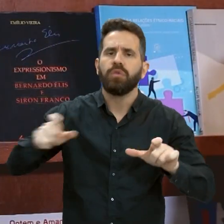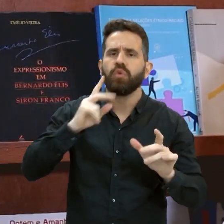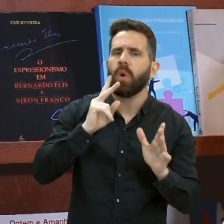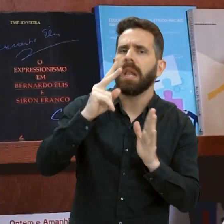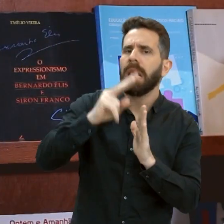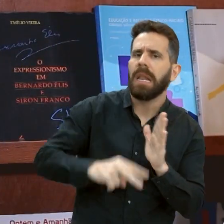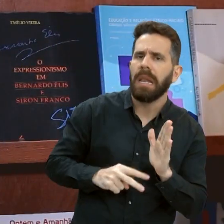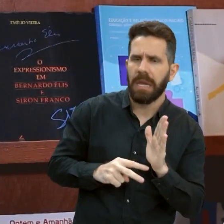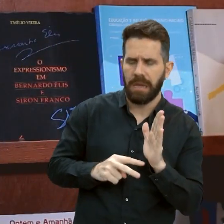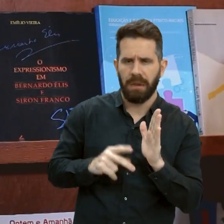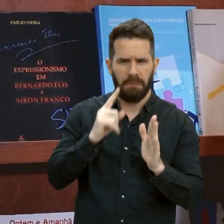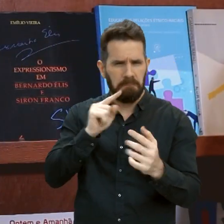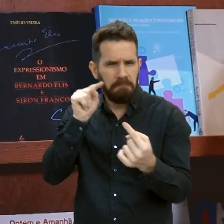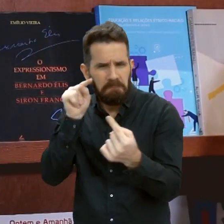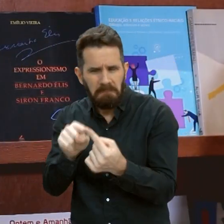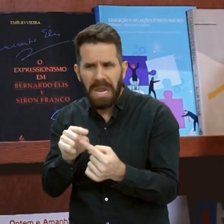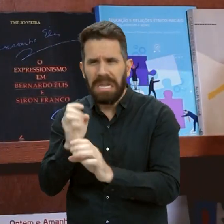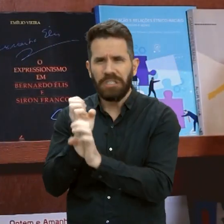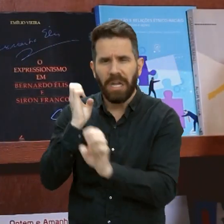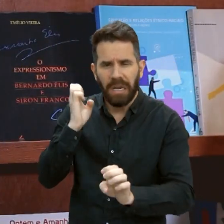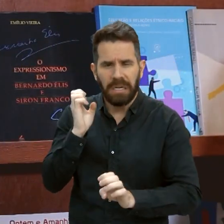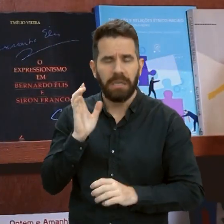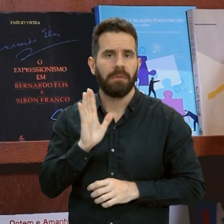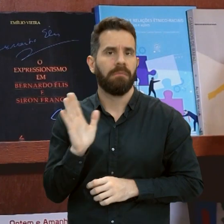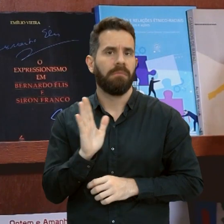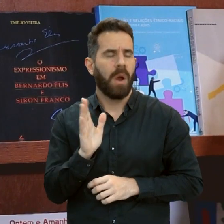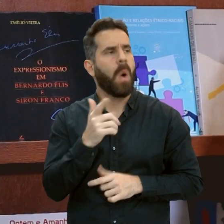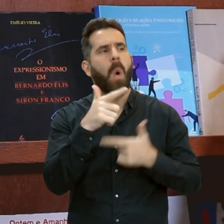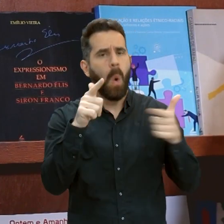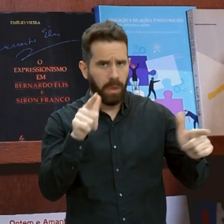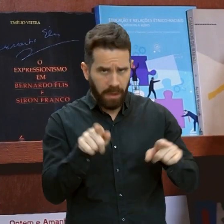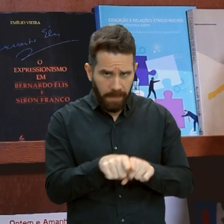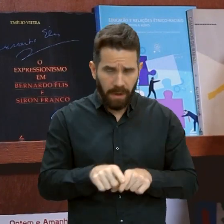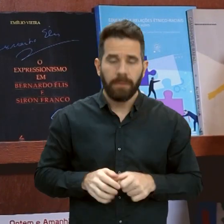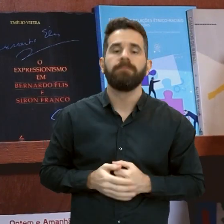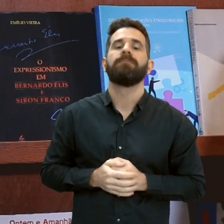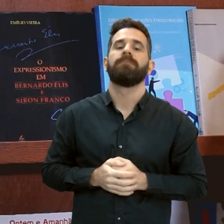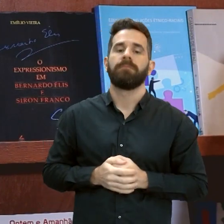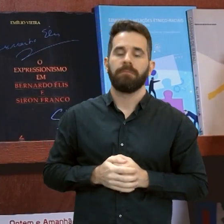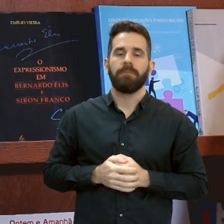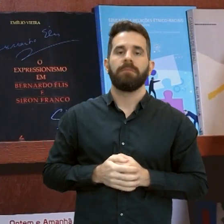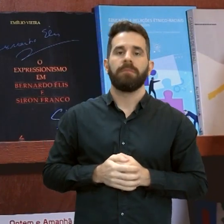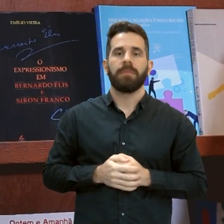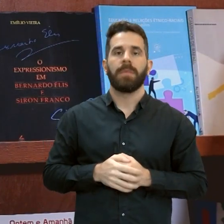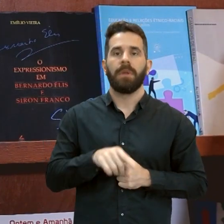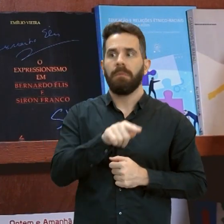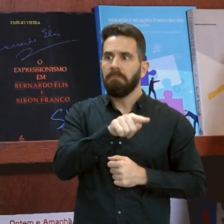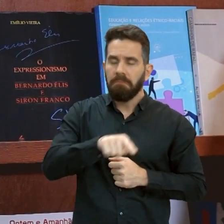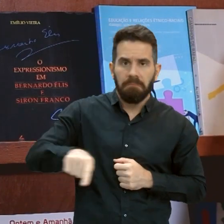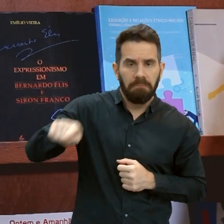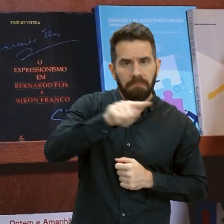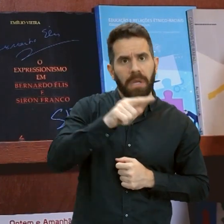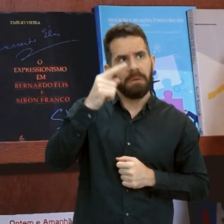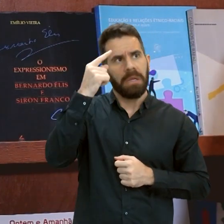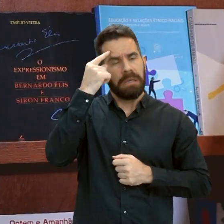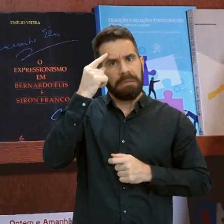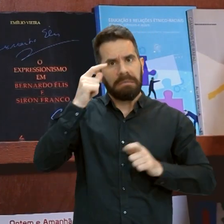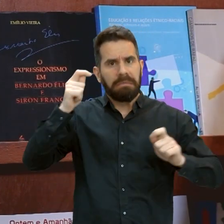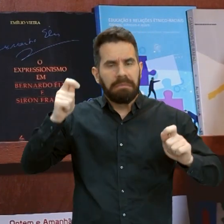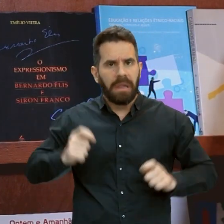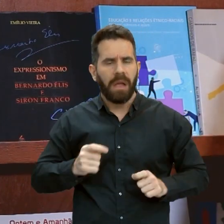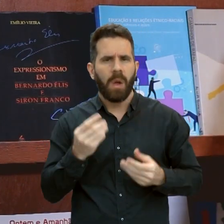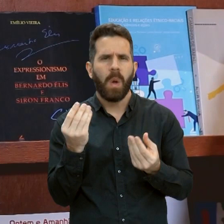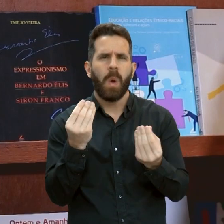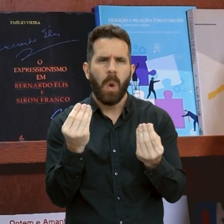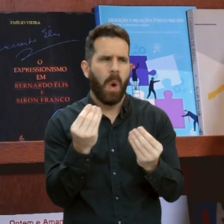livro, quem vai fazer a leitura do livro vai até se indagar. Como que uma engenheira pode trazer